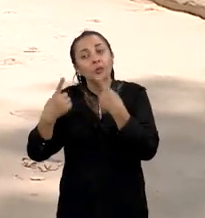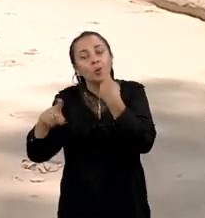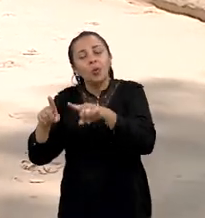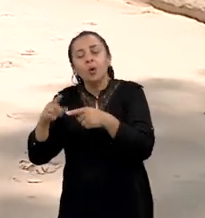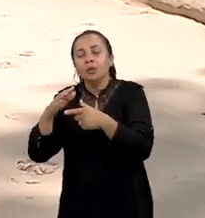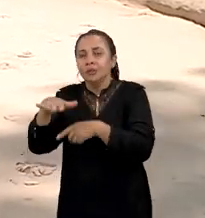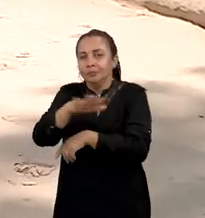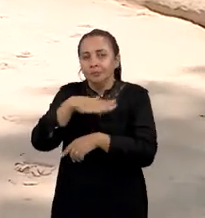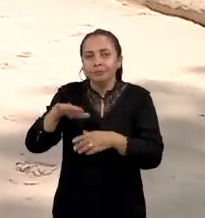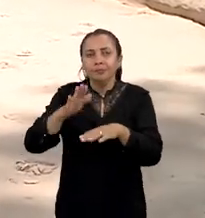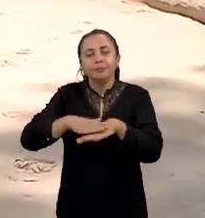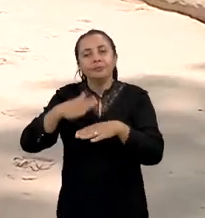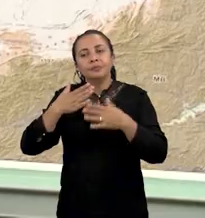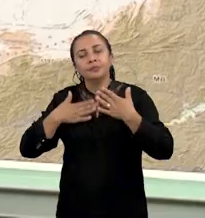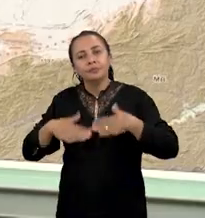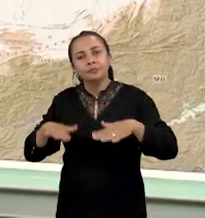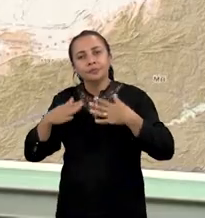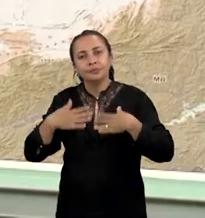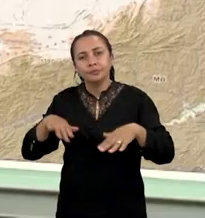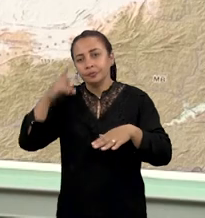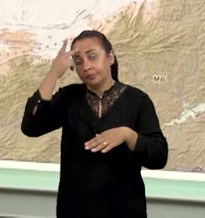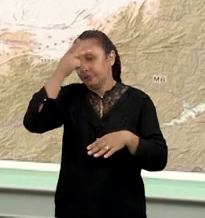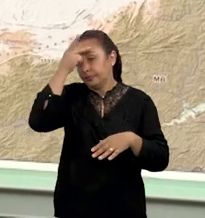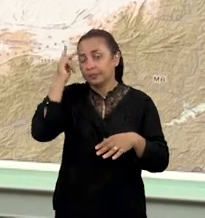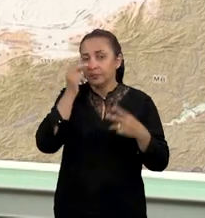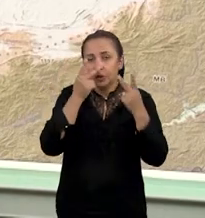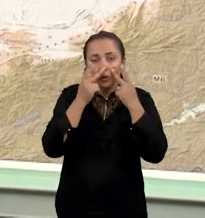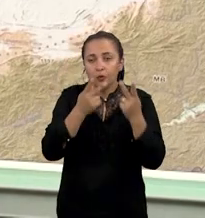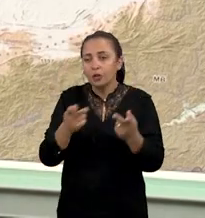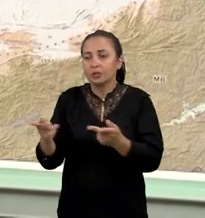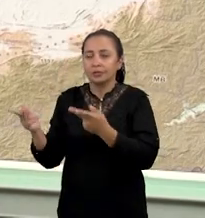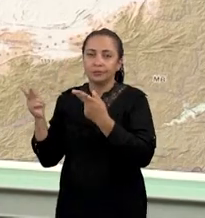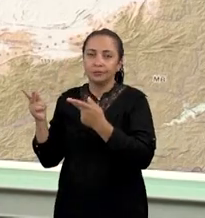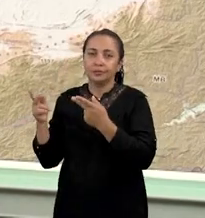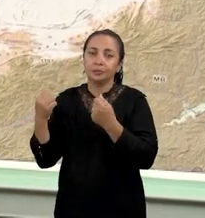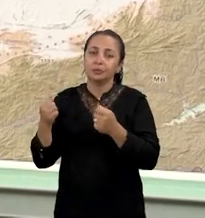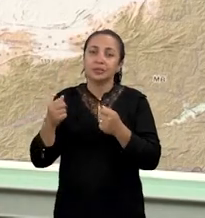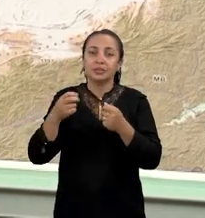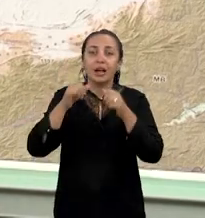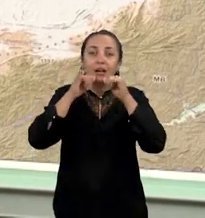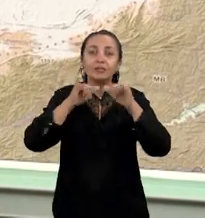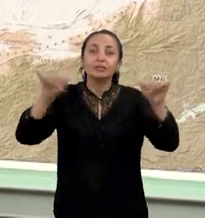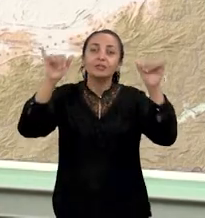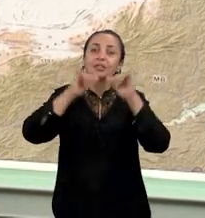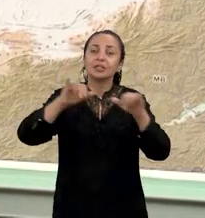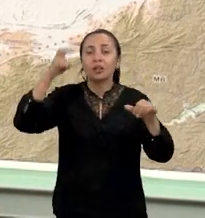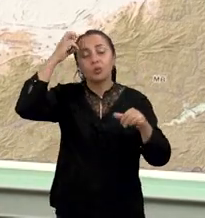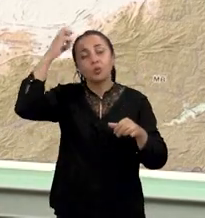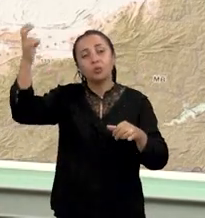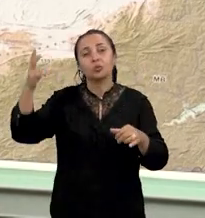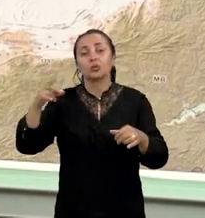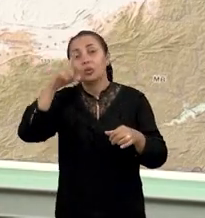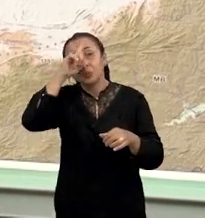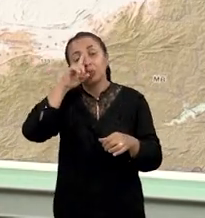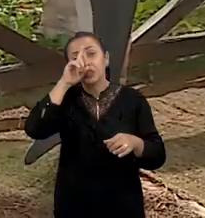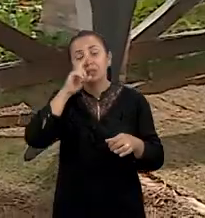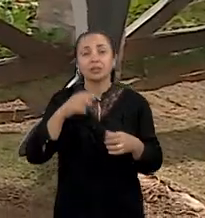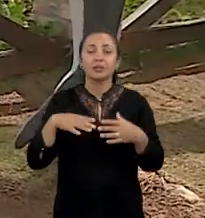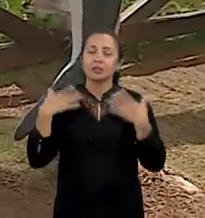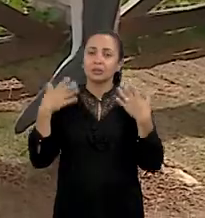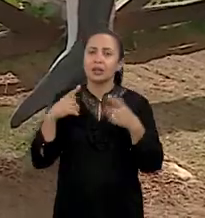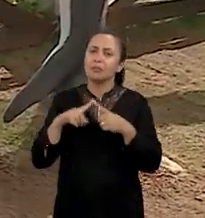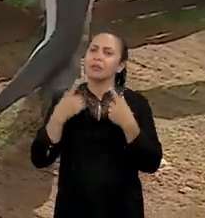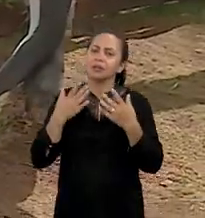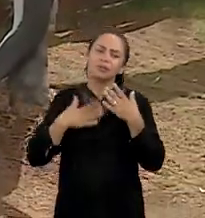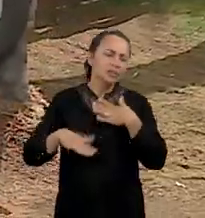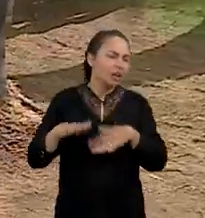tranquilas para o turismo, digamos assim. E 2. É preciso disseminar a cultura do risco na atividade turística, mas